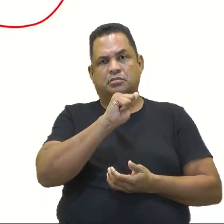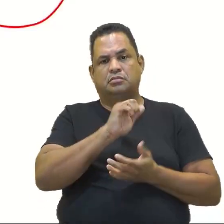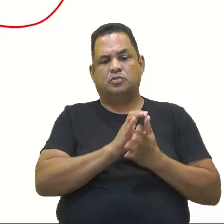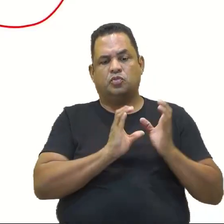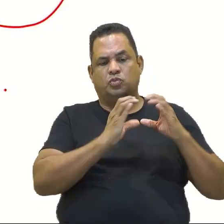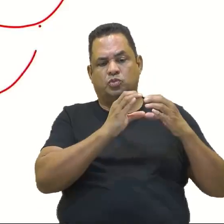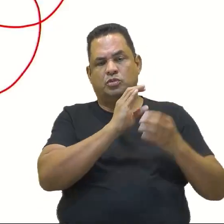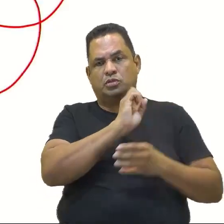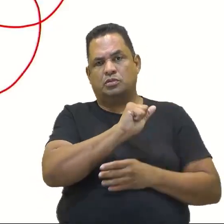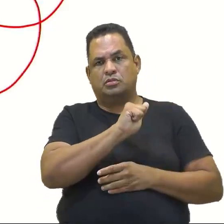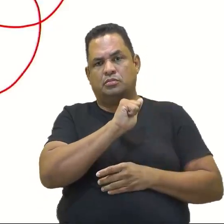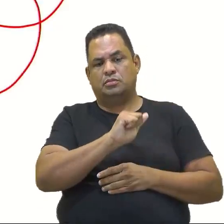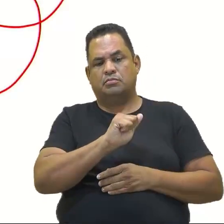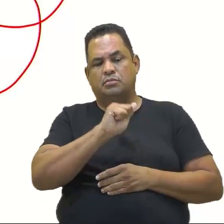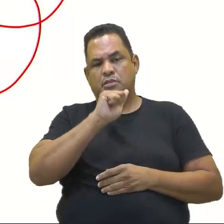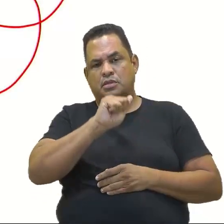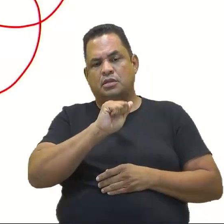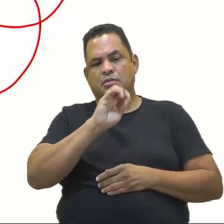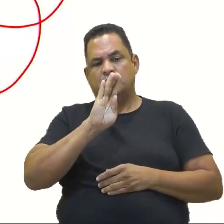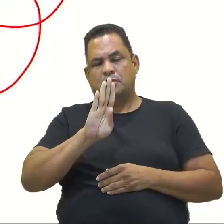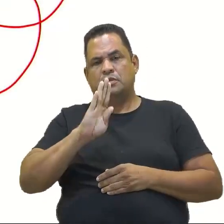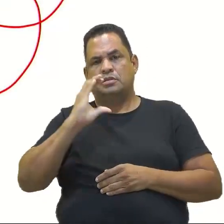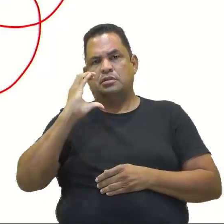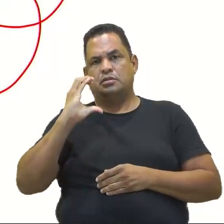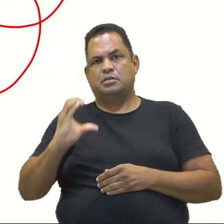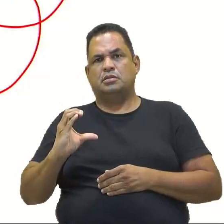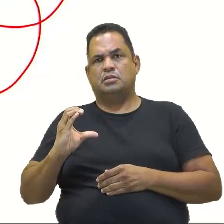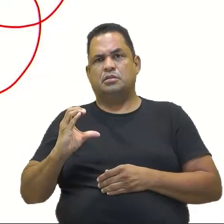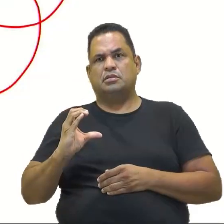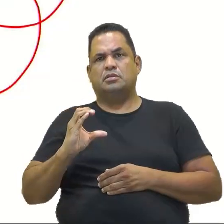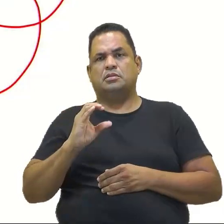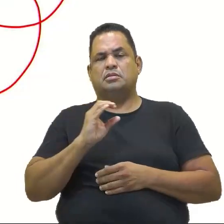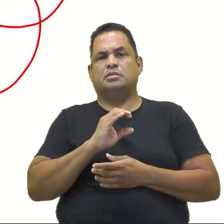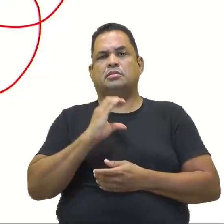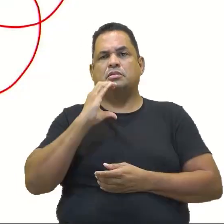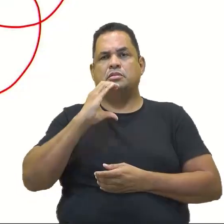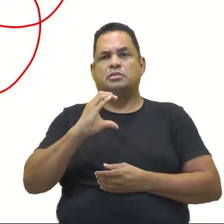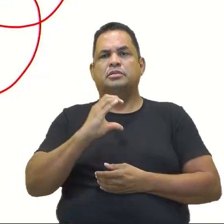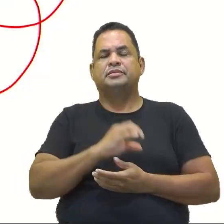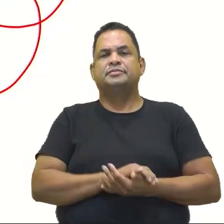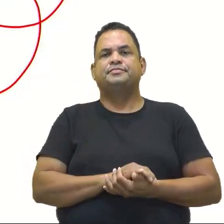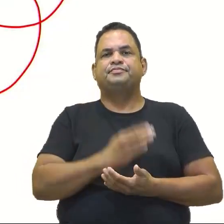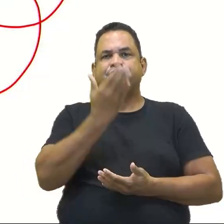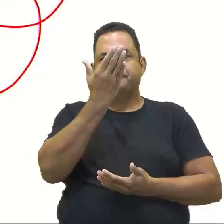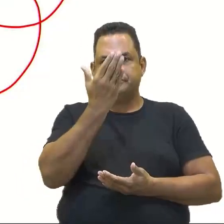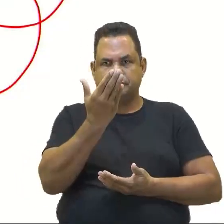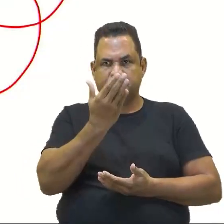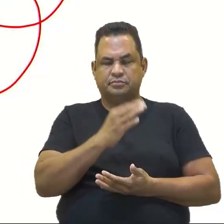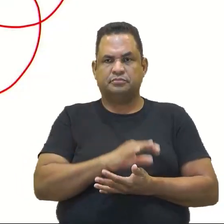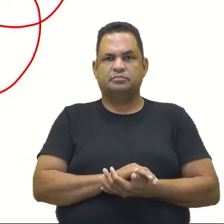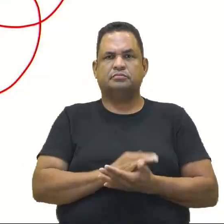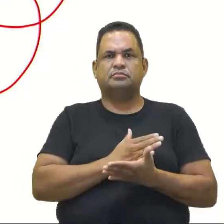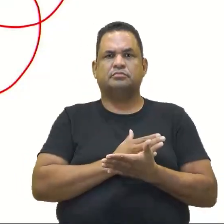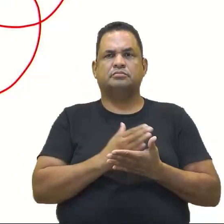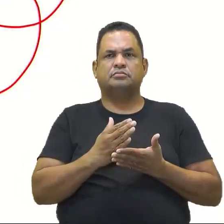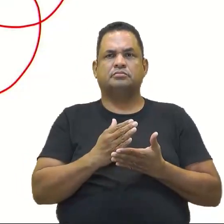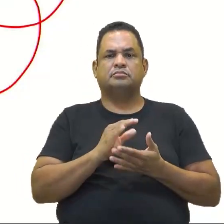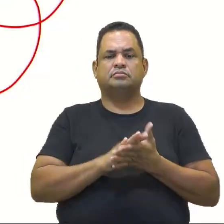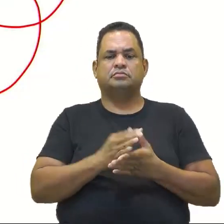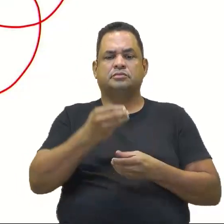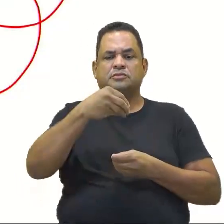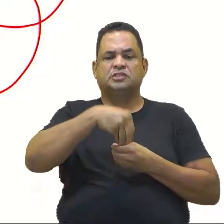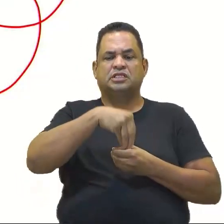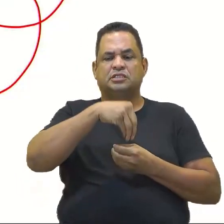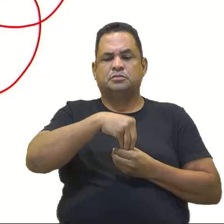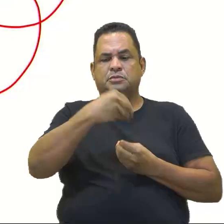B e o conjunto C. A, B e C. E aí a gente vai começar de dentro pra fora. O que